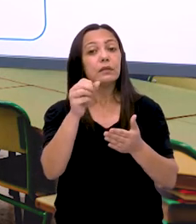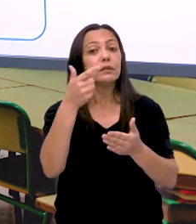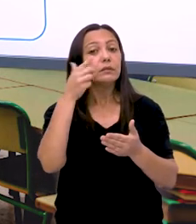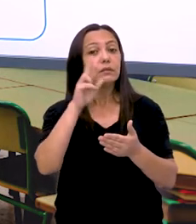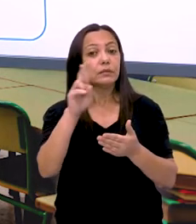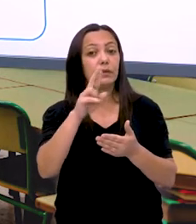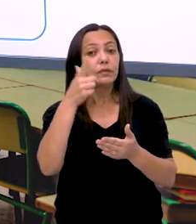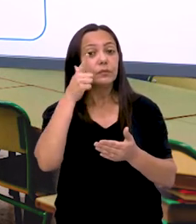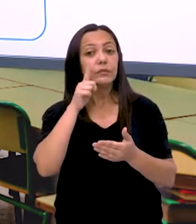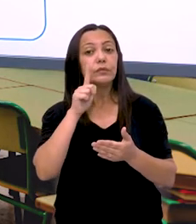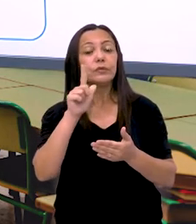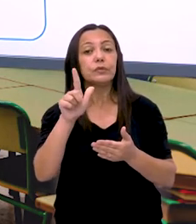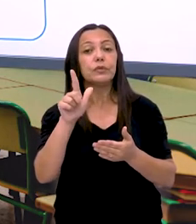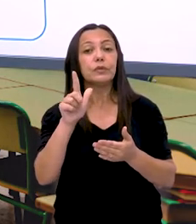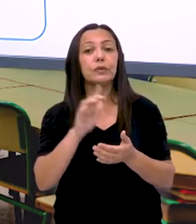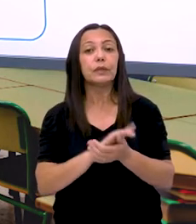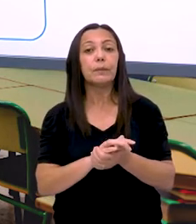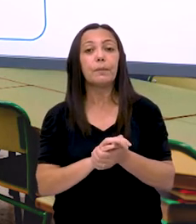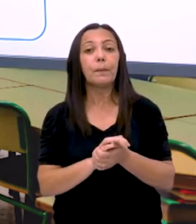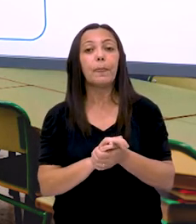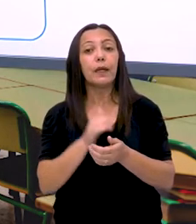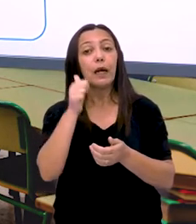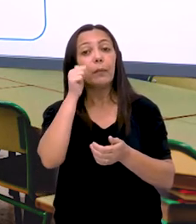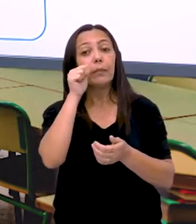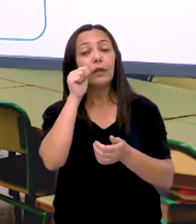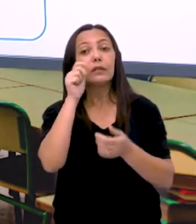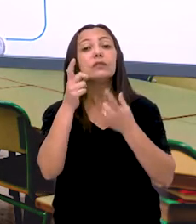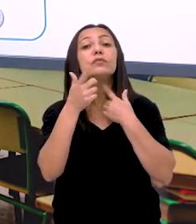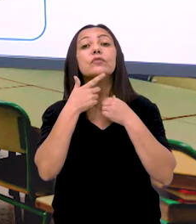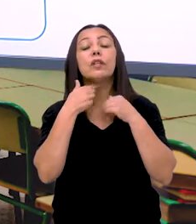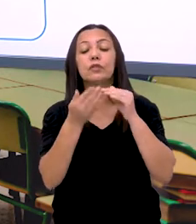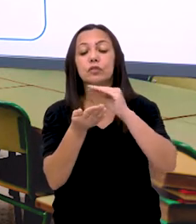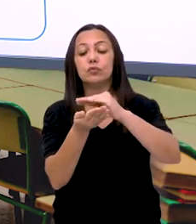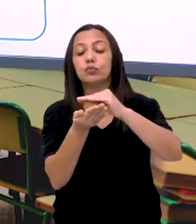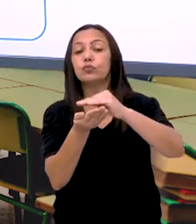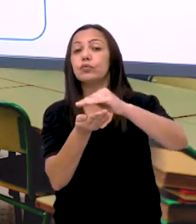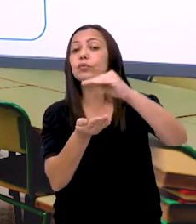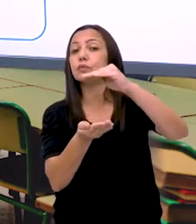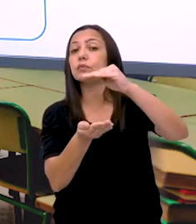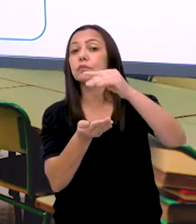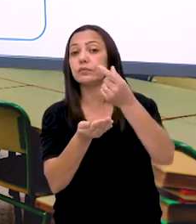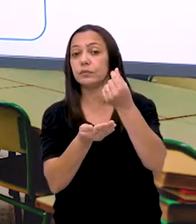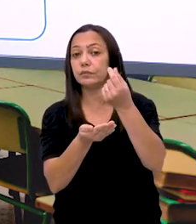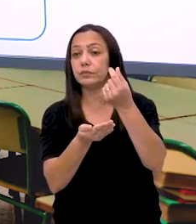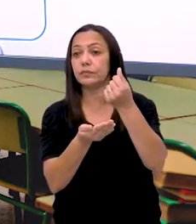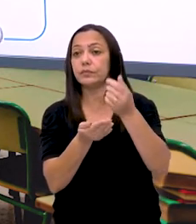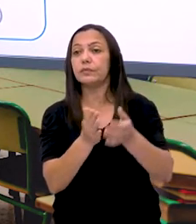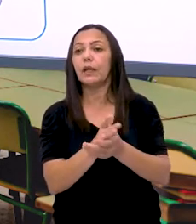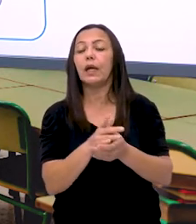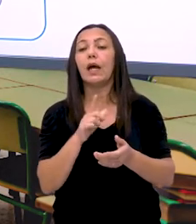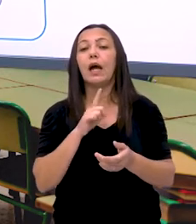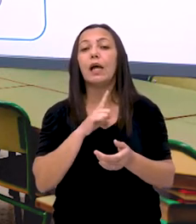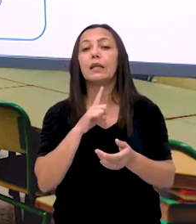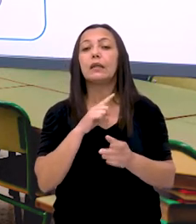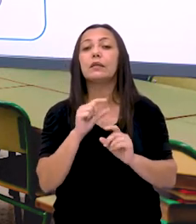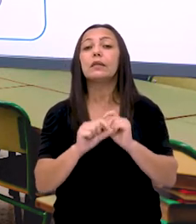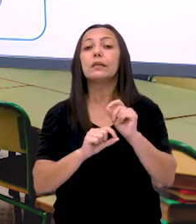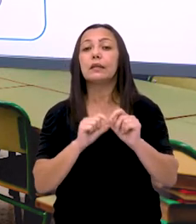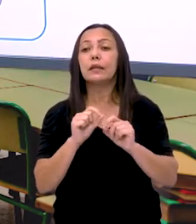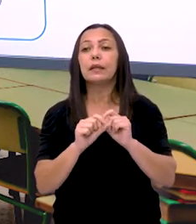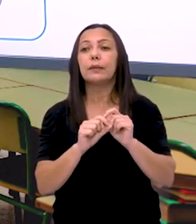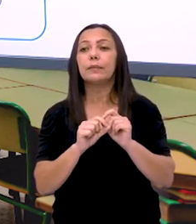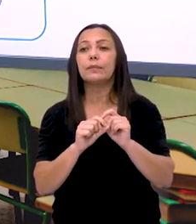Que é. O tanto que Marina quer juntar. Veja só. Temos aqui.